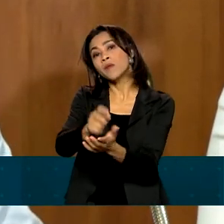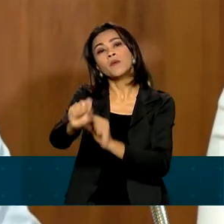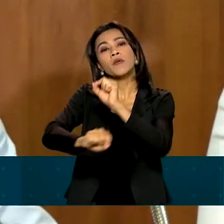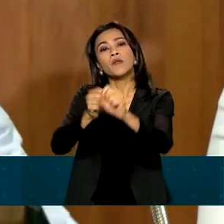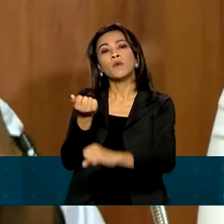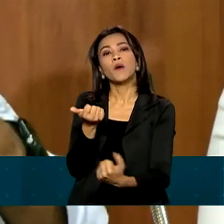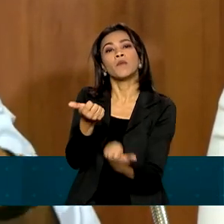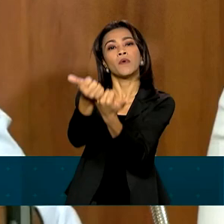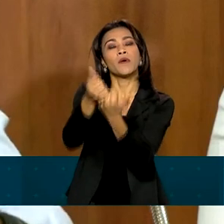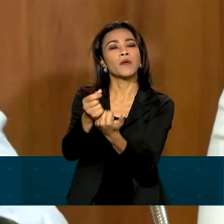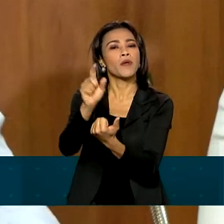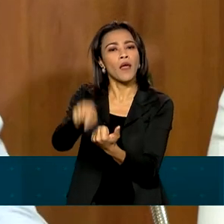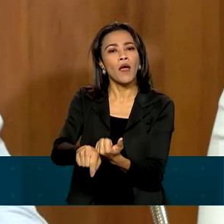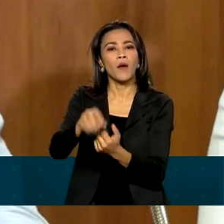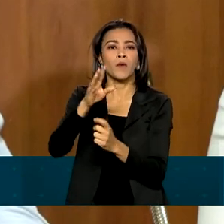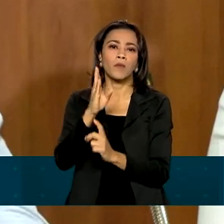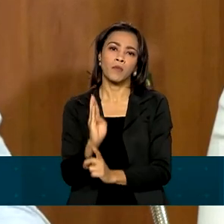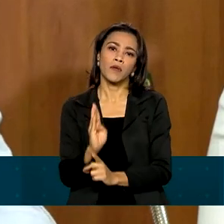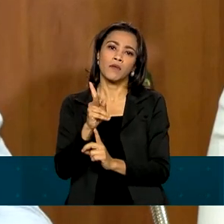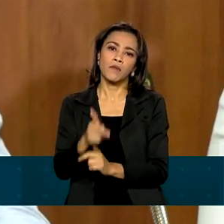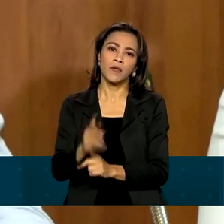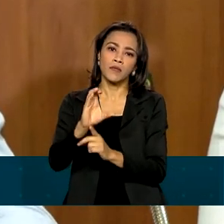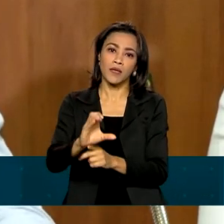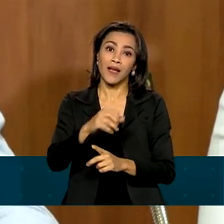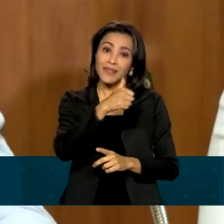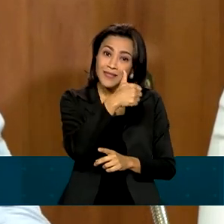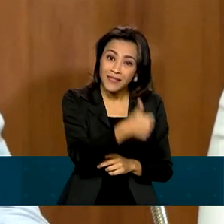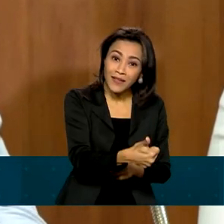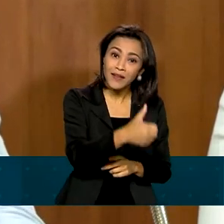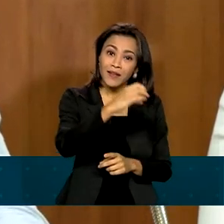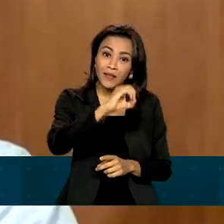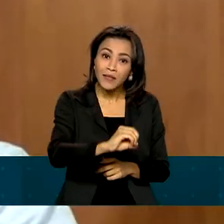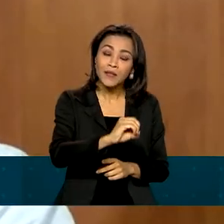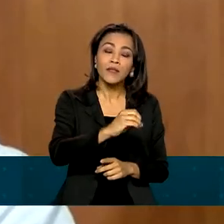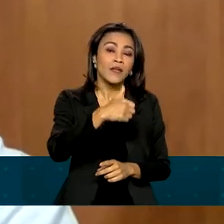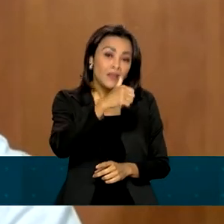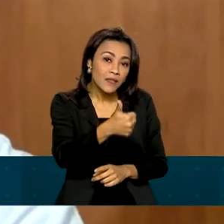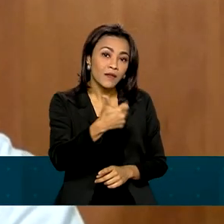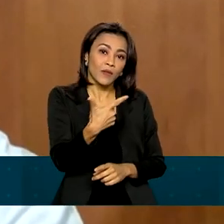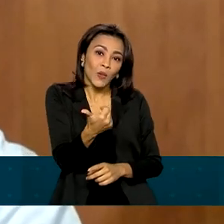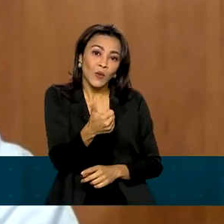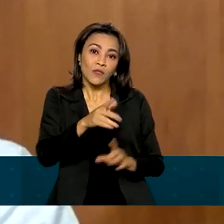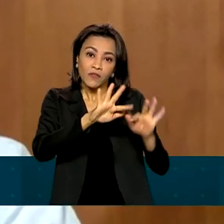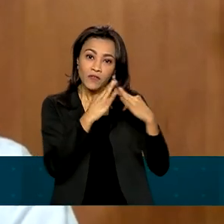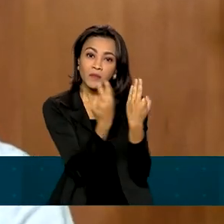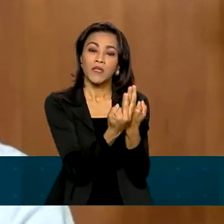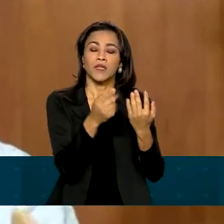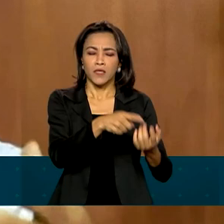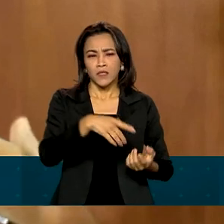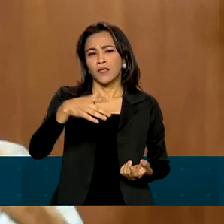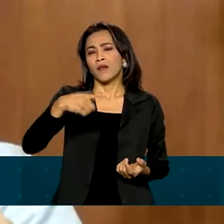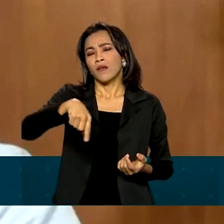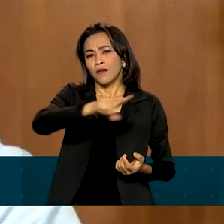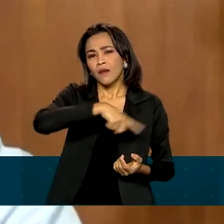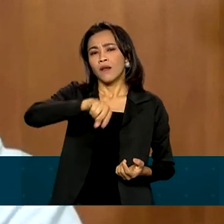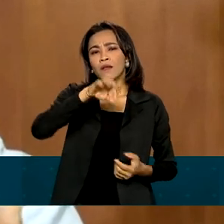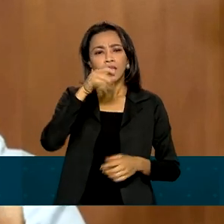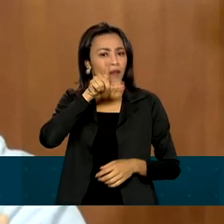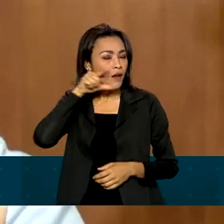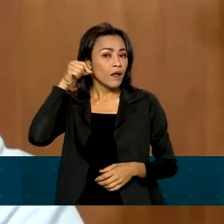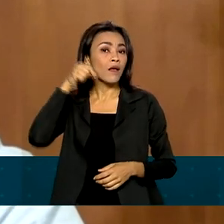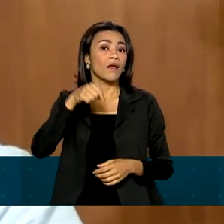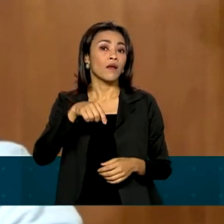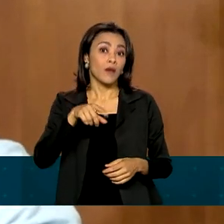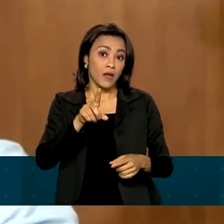de prestação continuada a 112 mil famílias alagoanas. Além disso, idosos e pessoas com deficiência